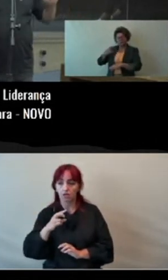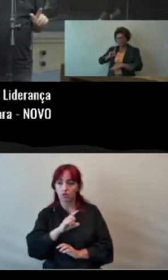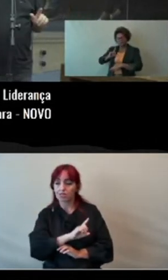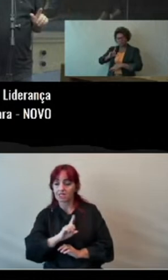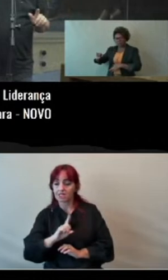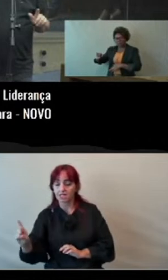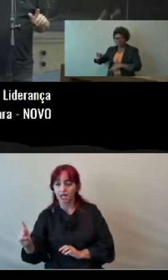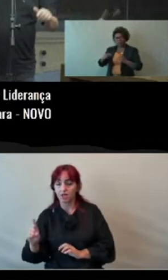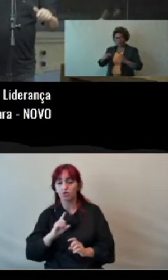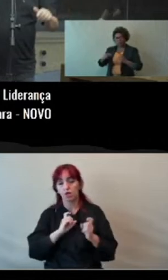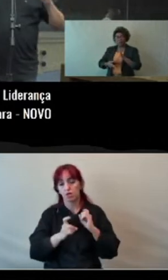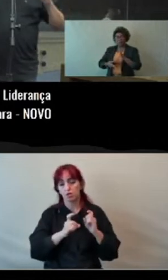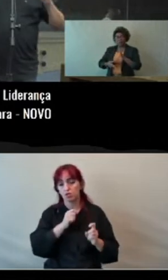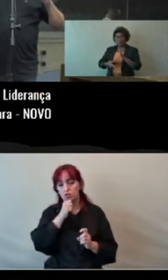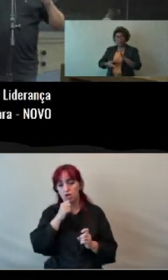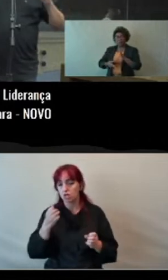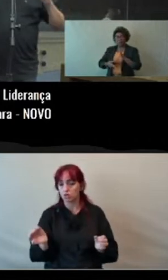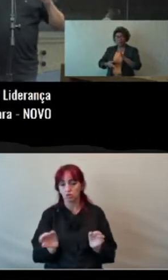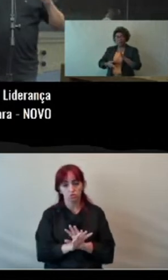dela terminar. Por quê?